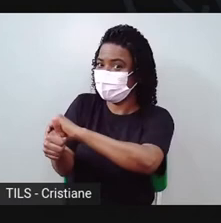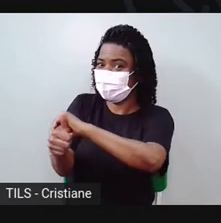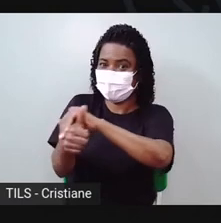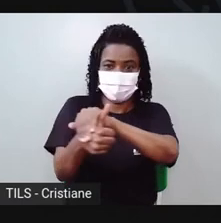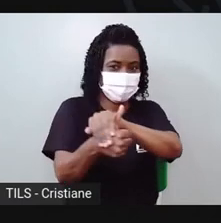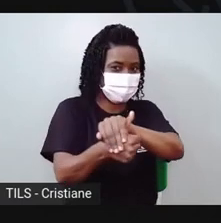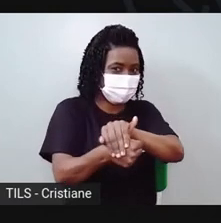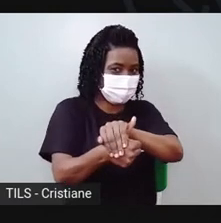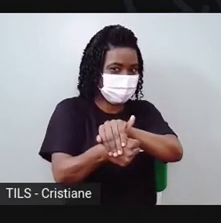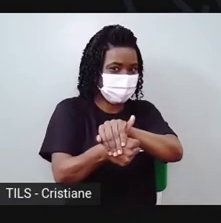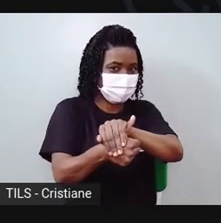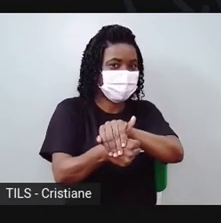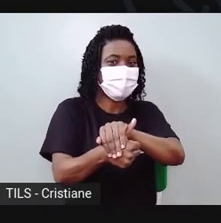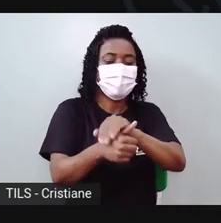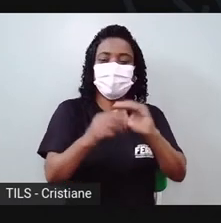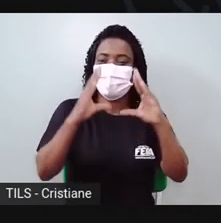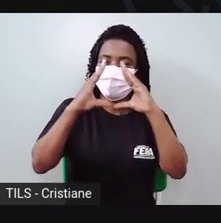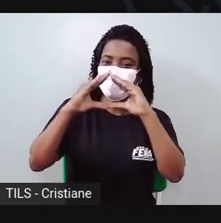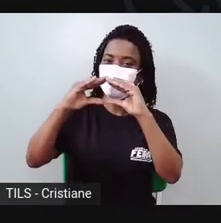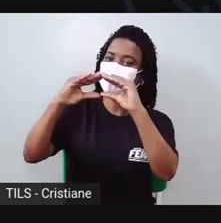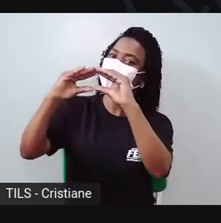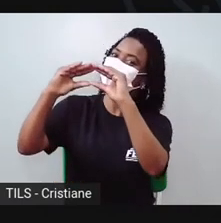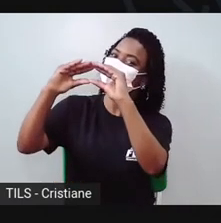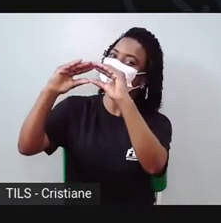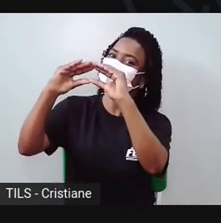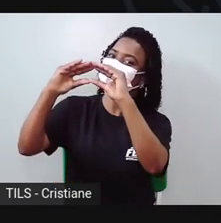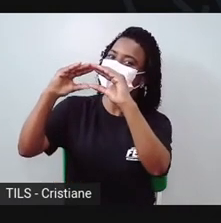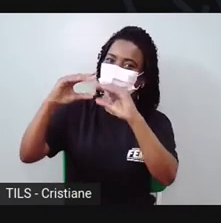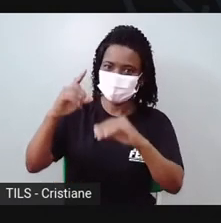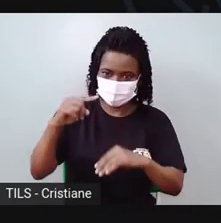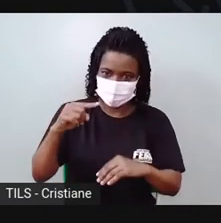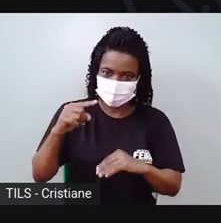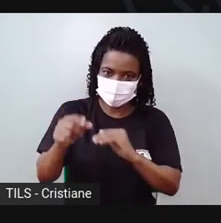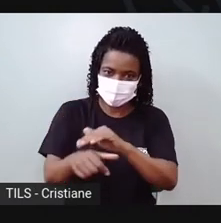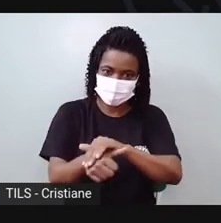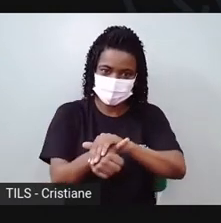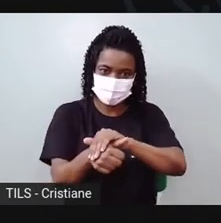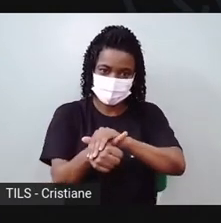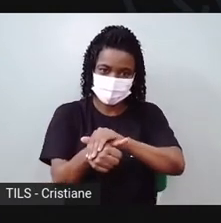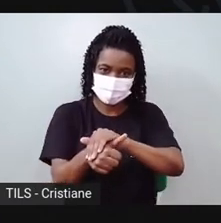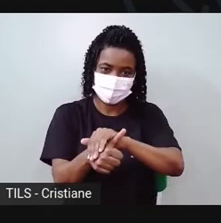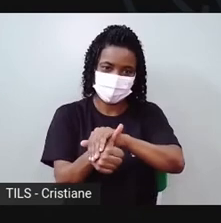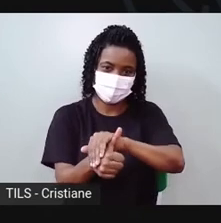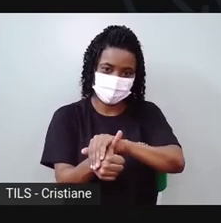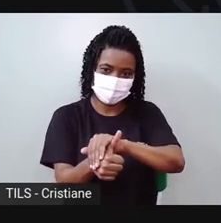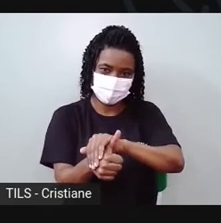biquinho aqui na frente, que a tartaruga tem. Ela é assim.